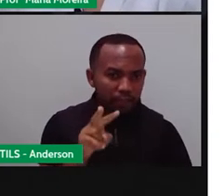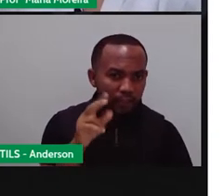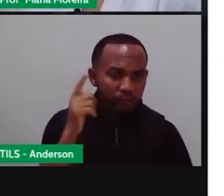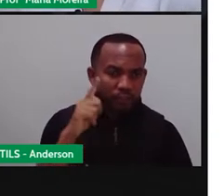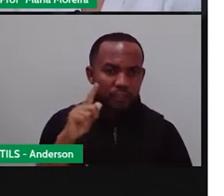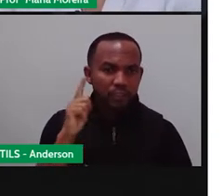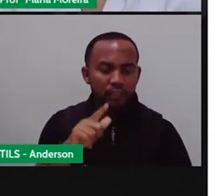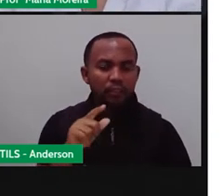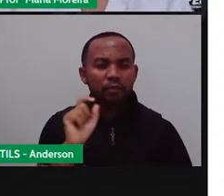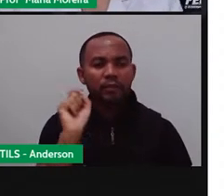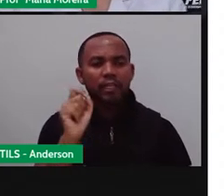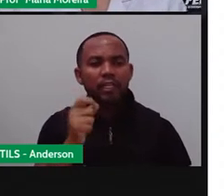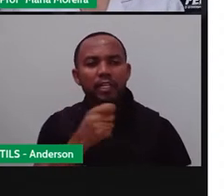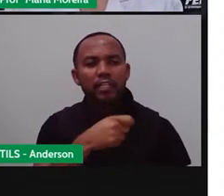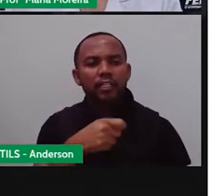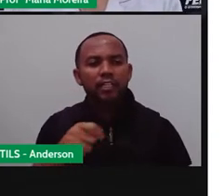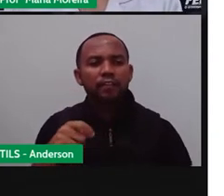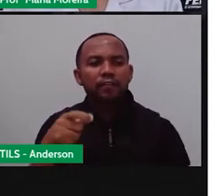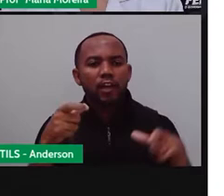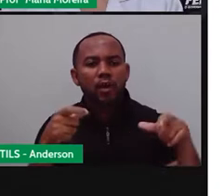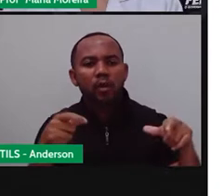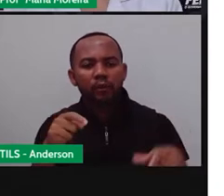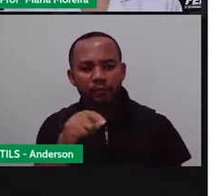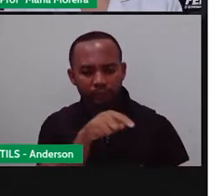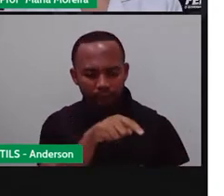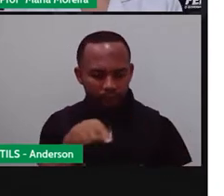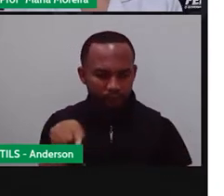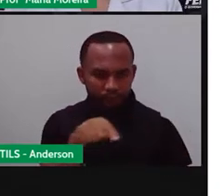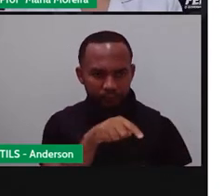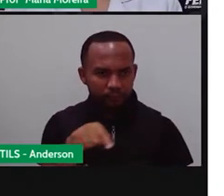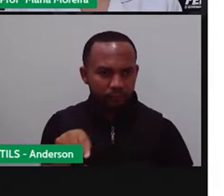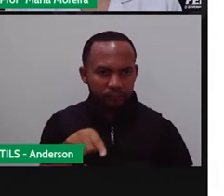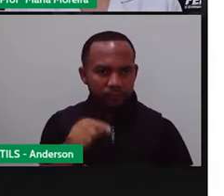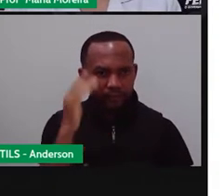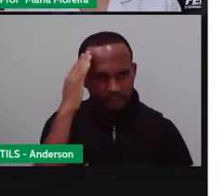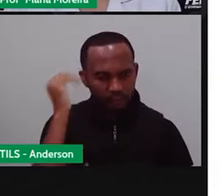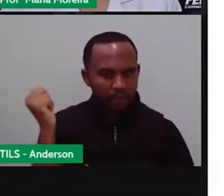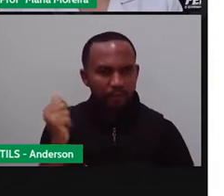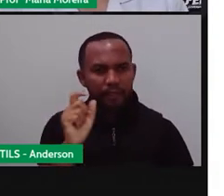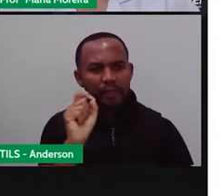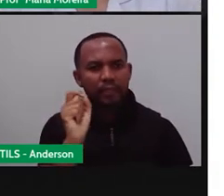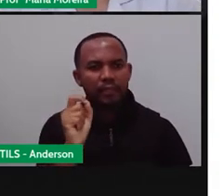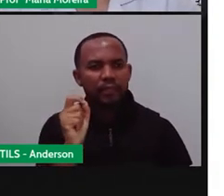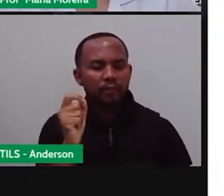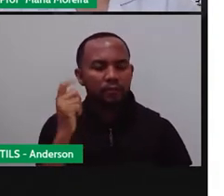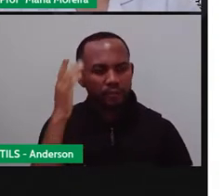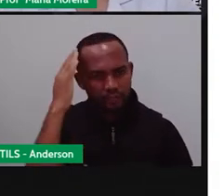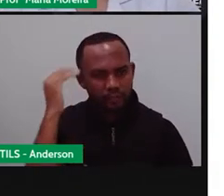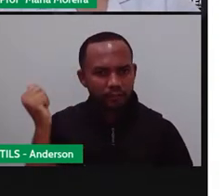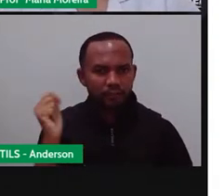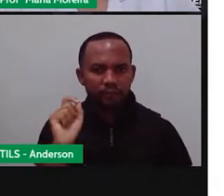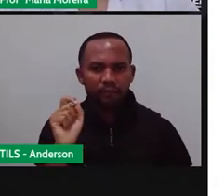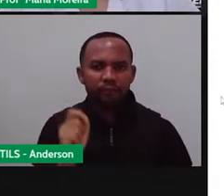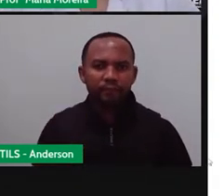escrever aonde? Aqui embaixo, não é isso? Coloca aí que eu quero saber quem descobriu.